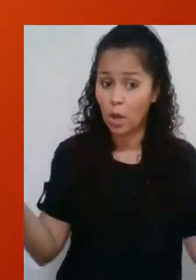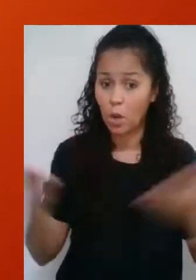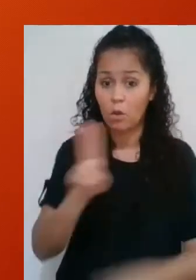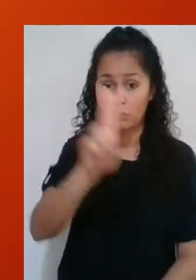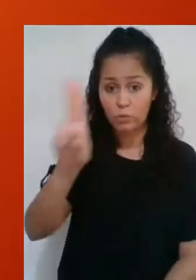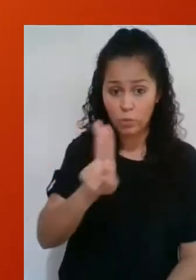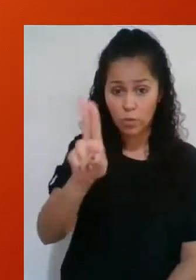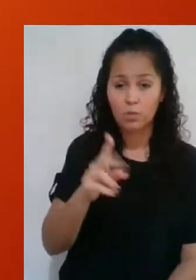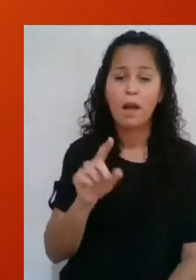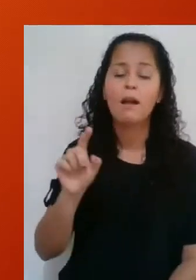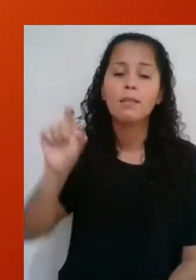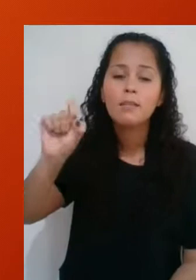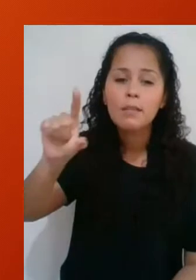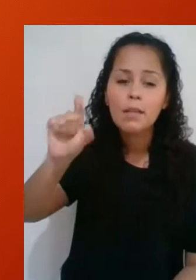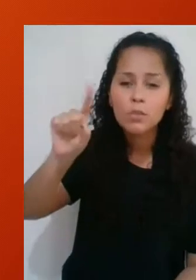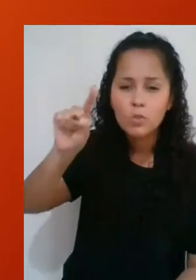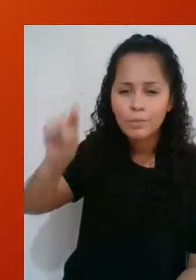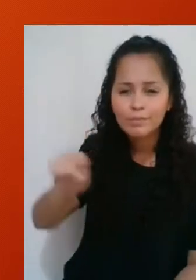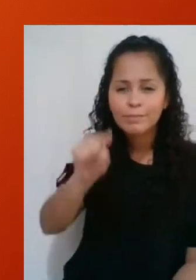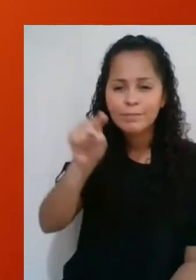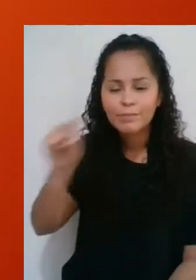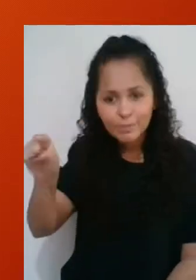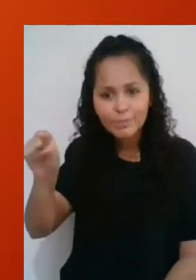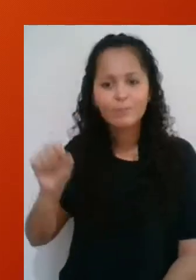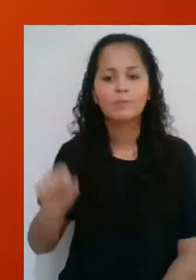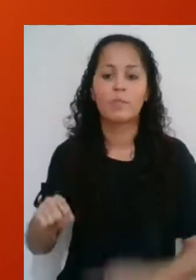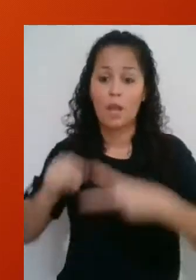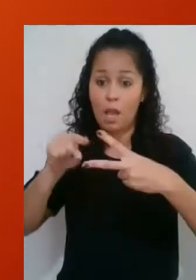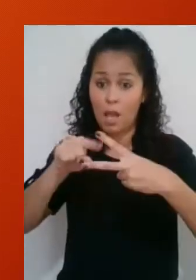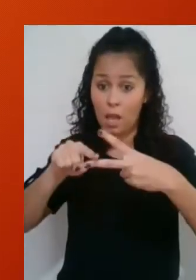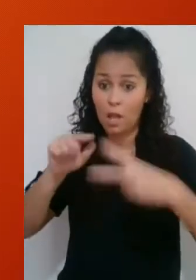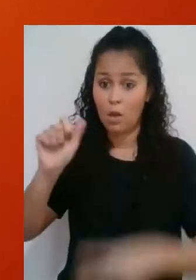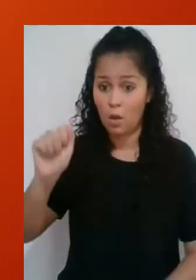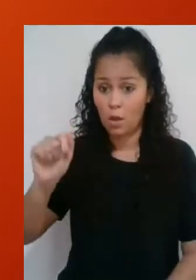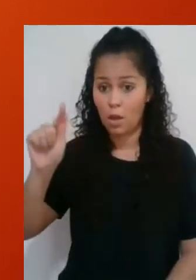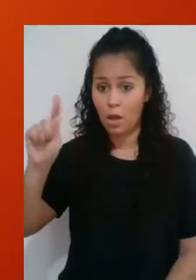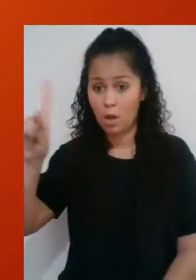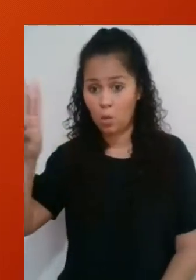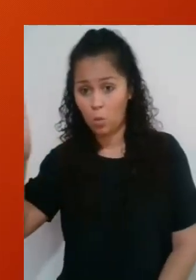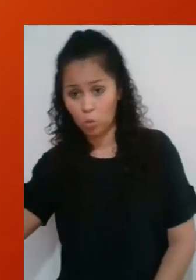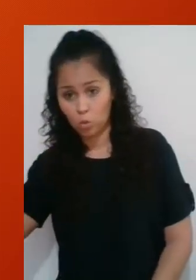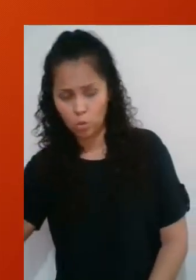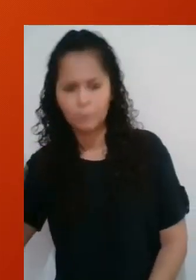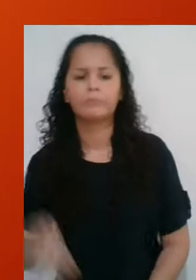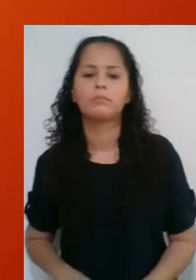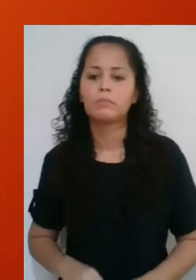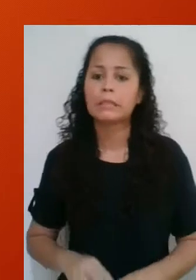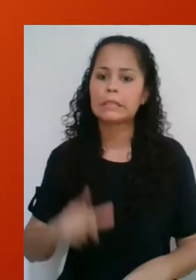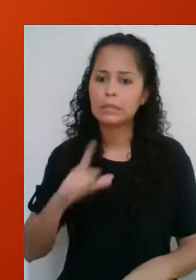porque tudo que eu vou dizer serve para qualquer ângulo agudo que você tem ali na posição alfa, o cateto